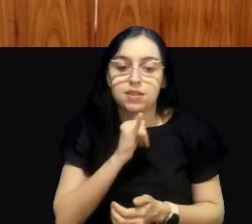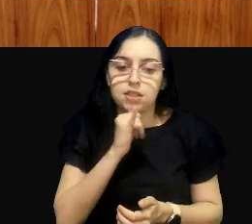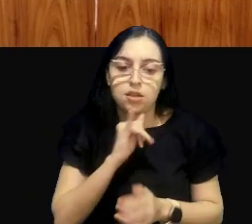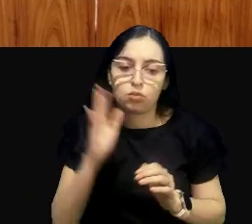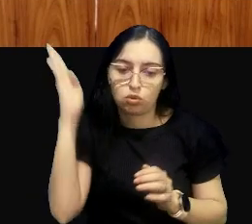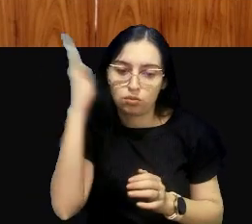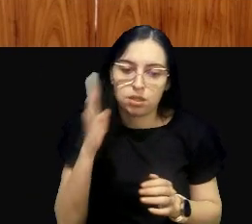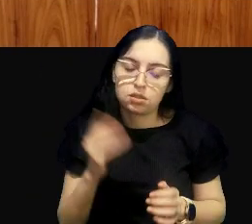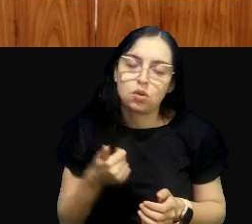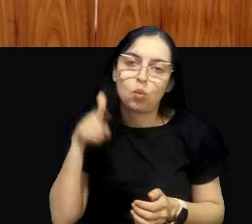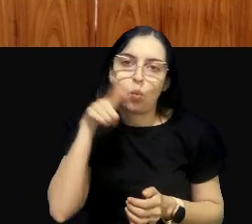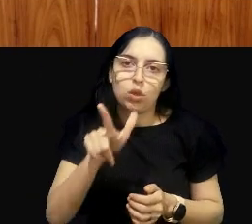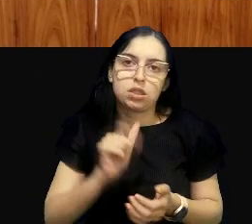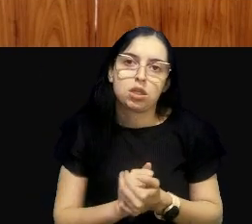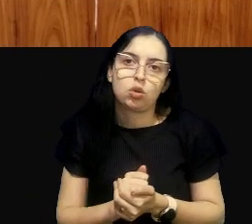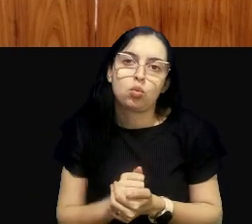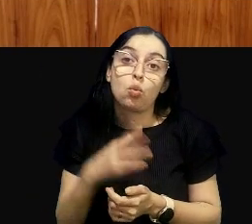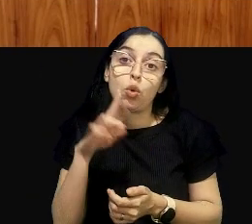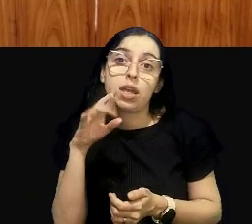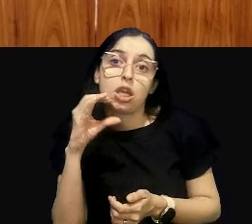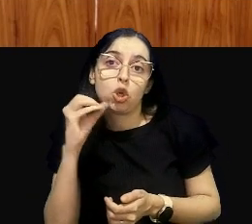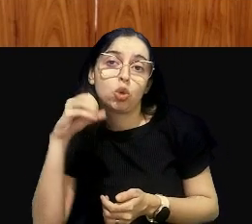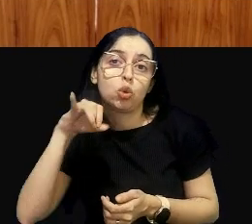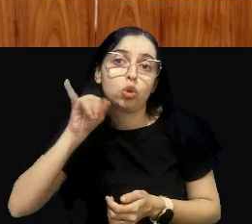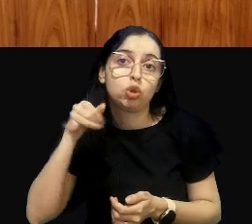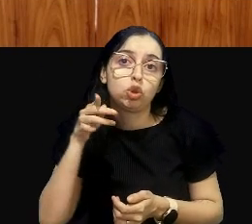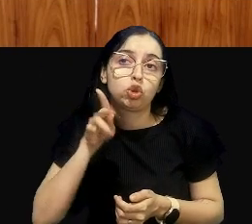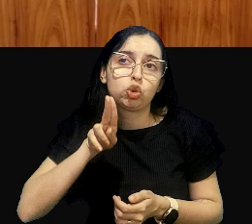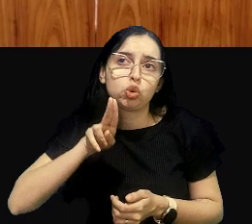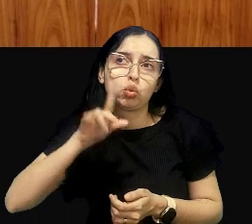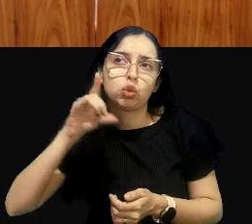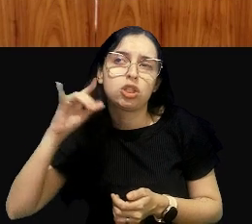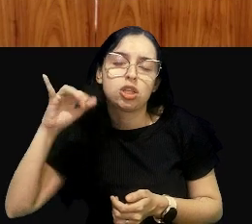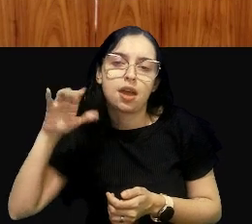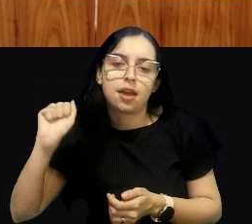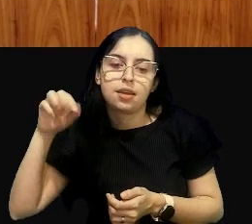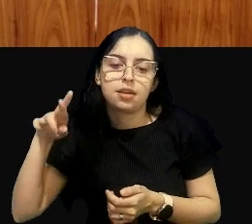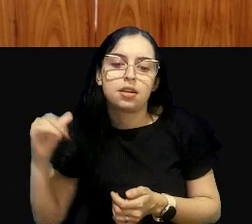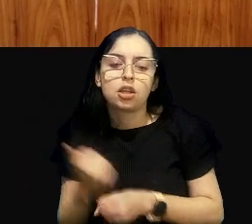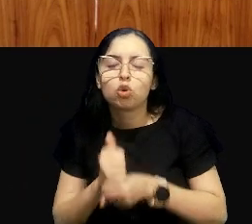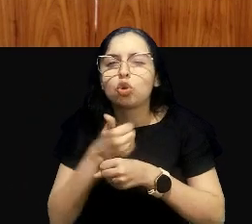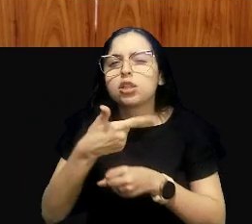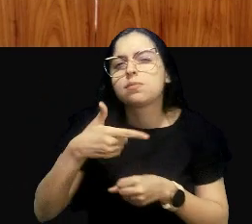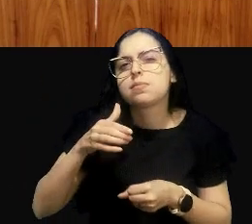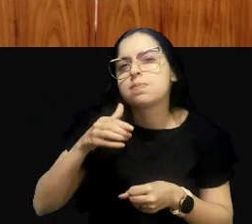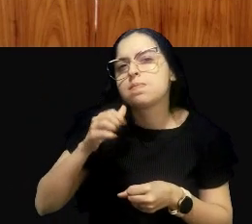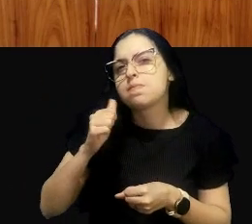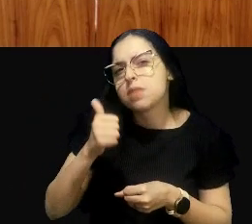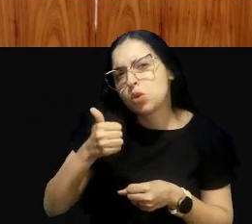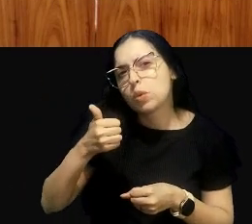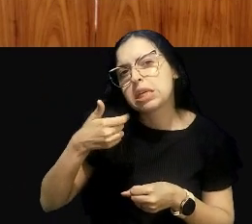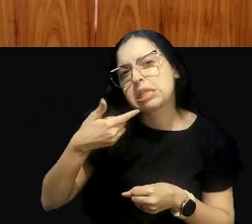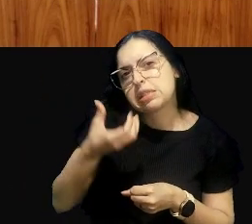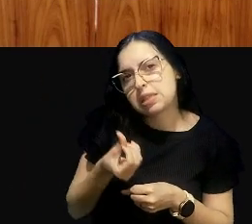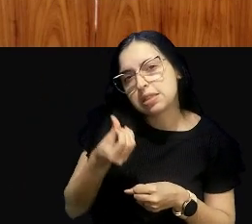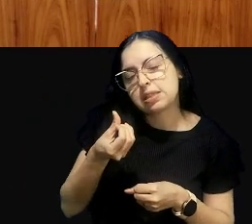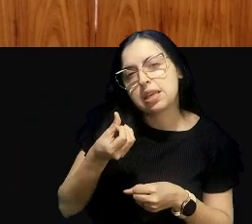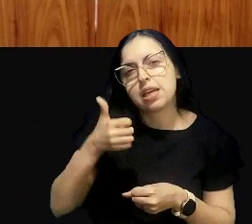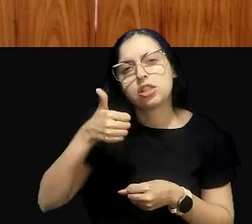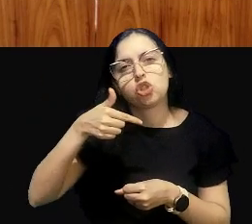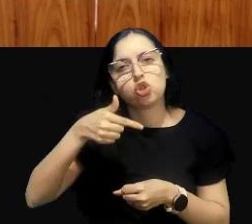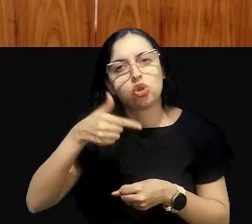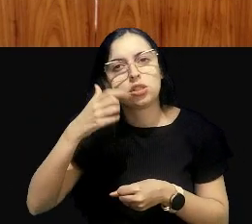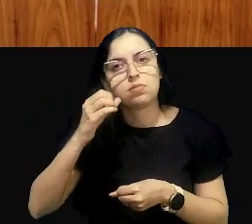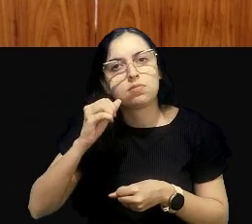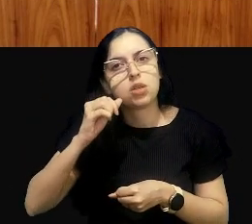em que aconteceu isso, o rio Jundiaí, um trecho dele, em 2016, 2017, ele foi reenquadrado, ele era